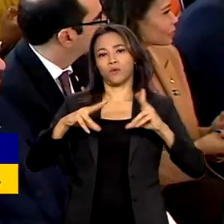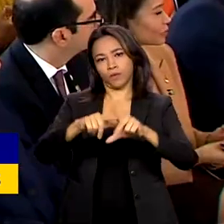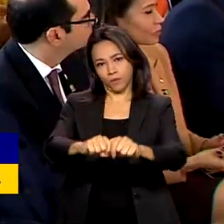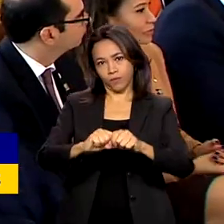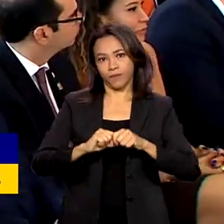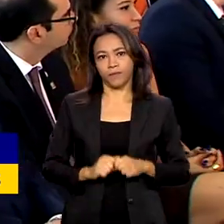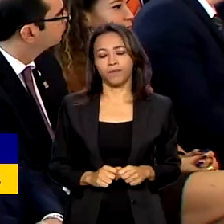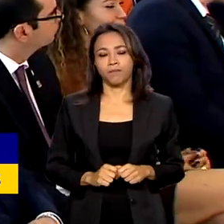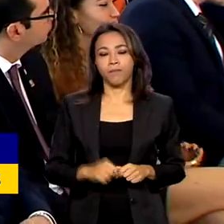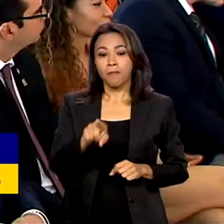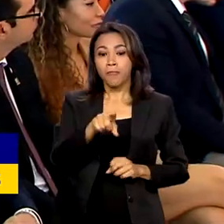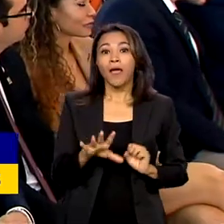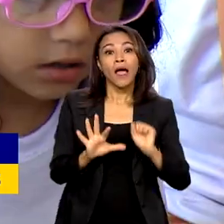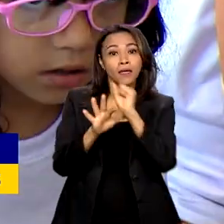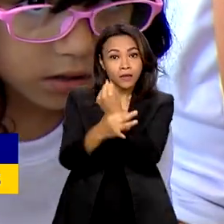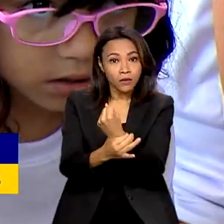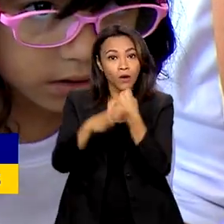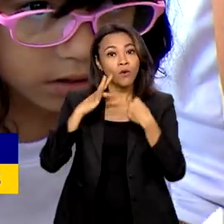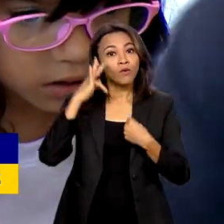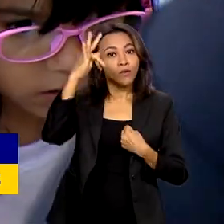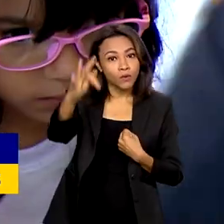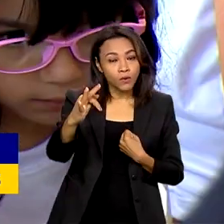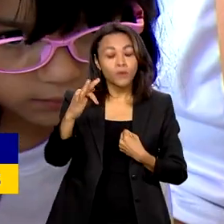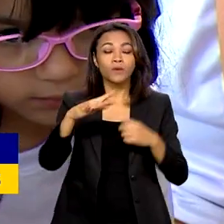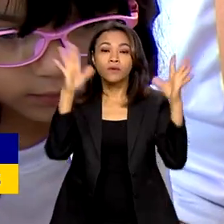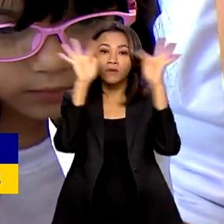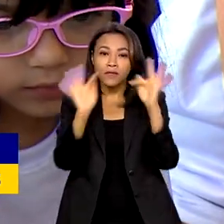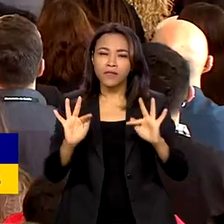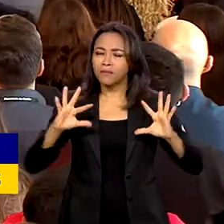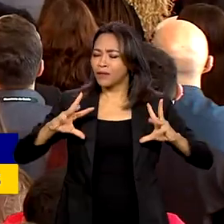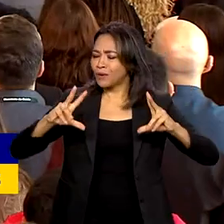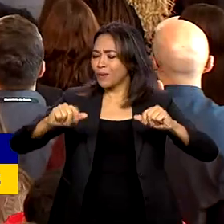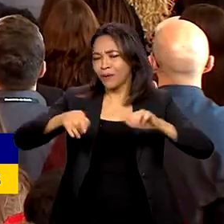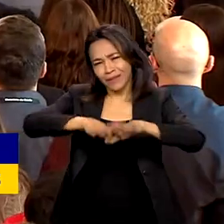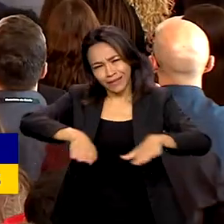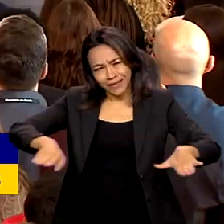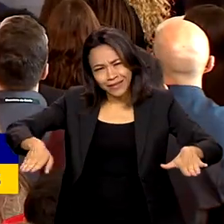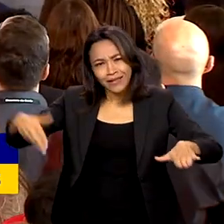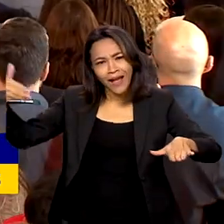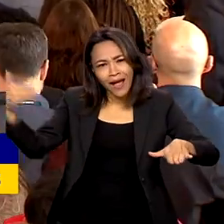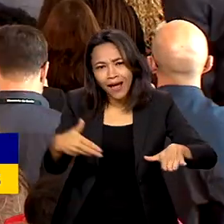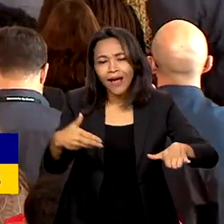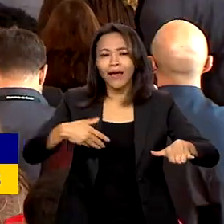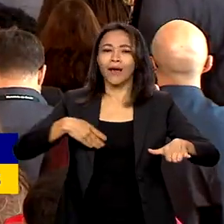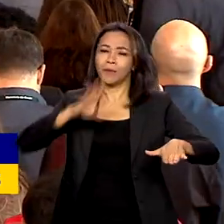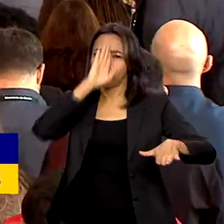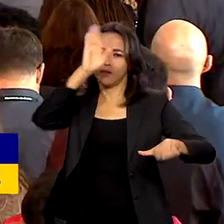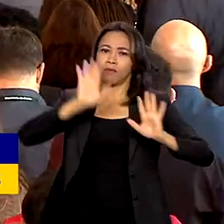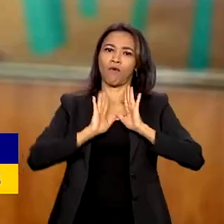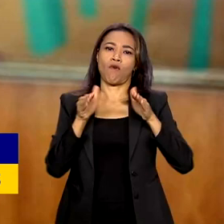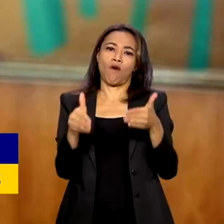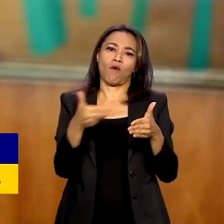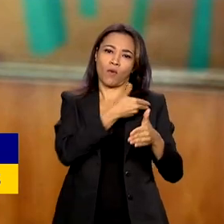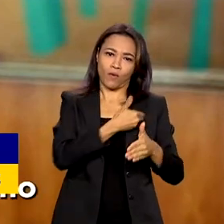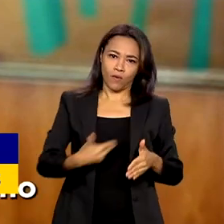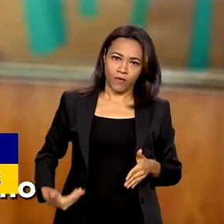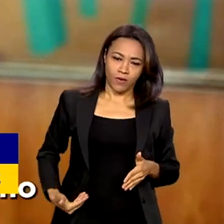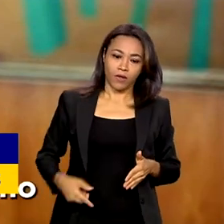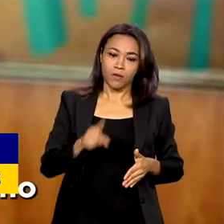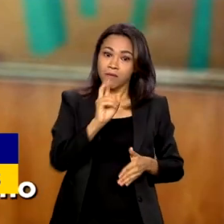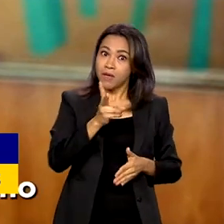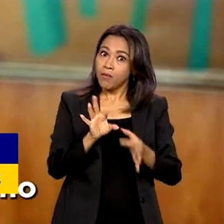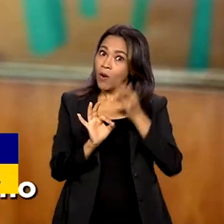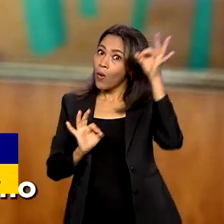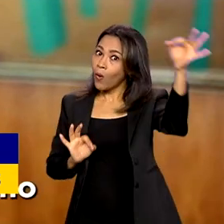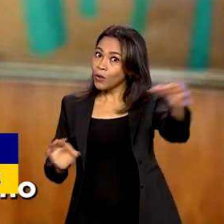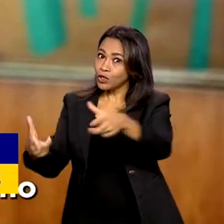Garantir um futuro saudável e feliz a todos os brasileirinhos é uma das prioridades do governo. E mesmo de longe,